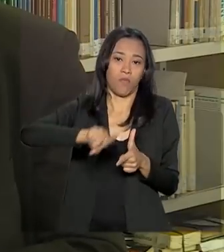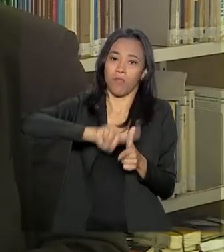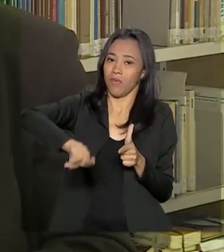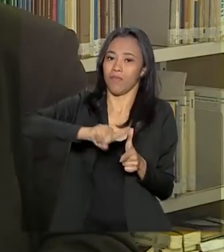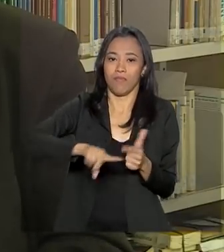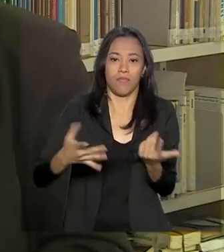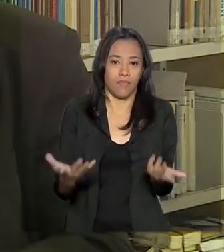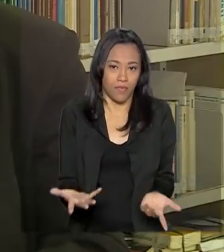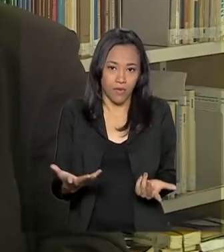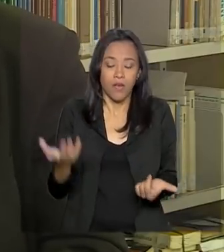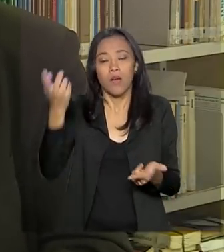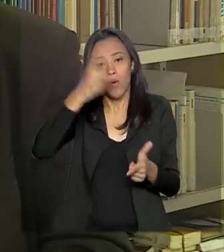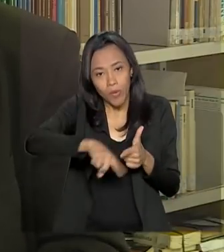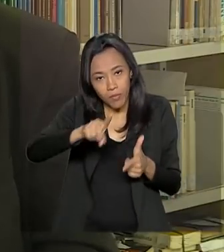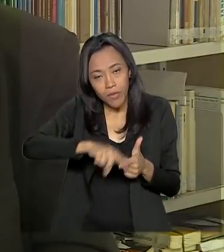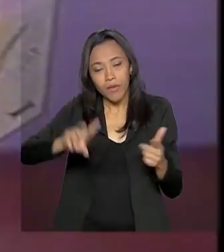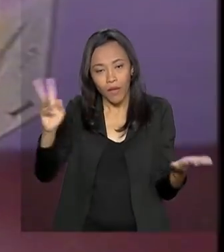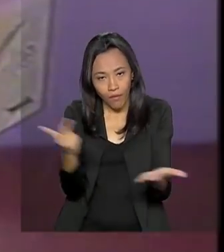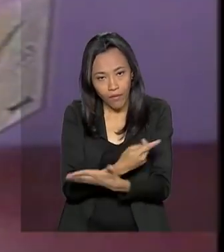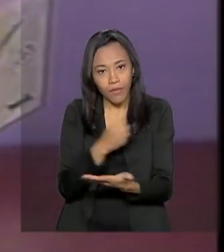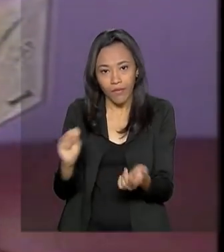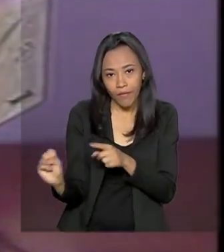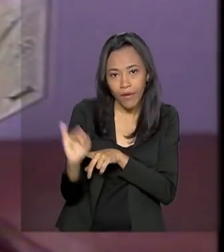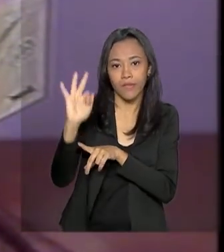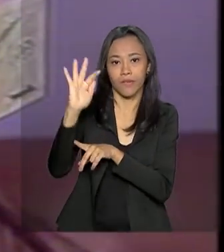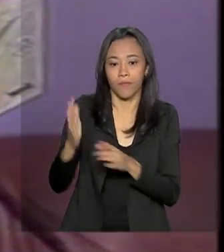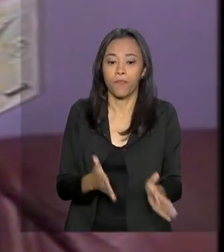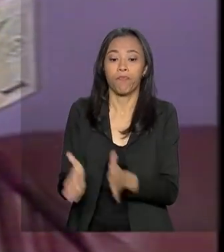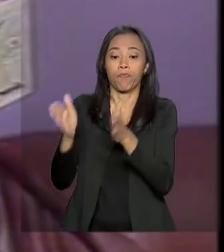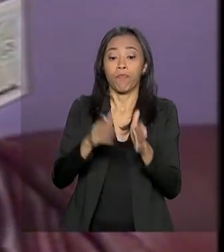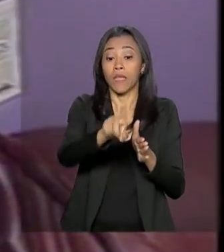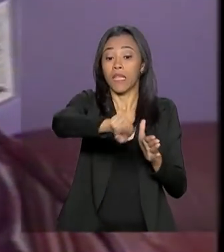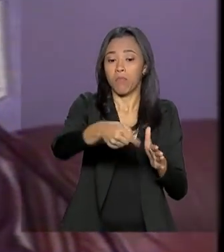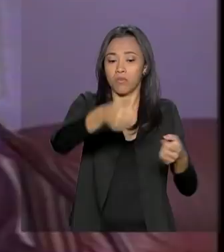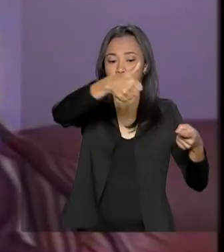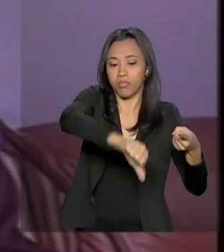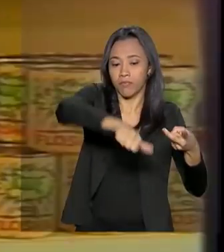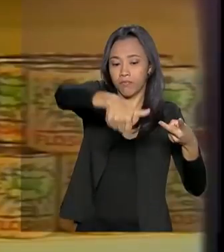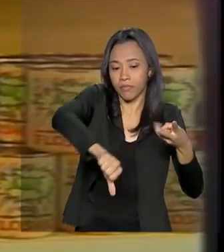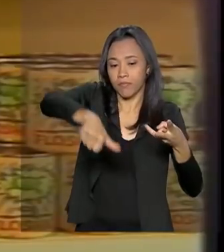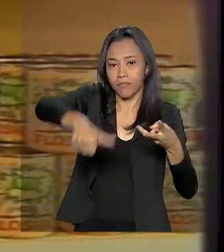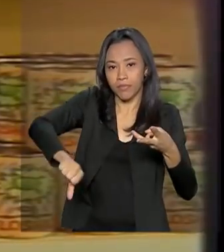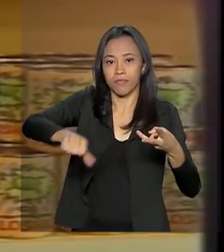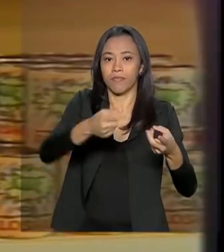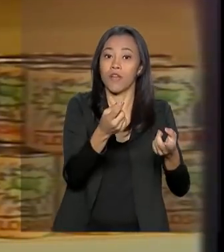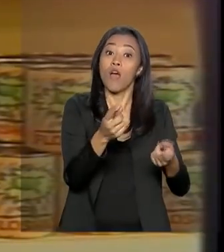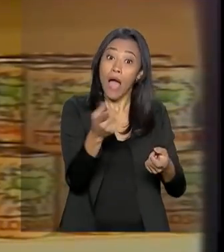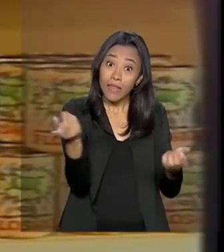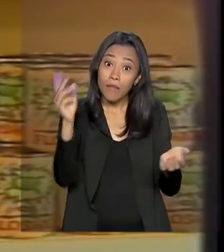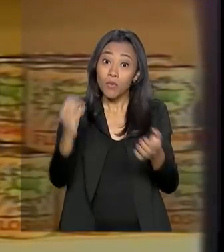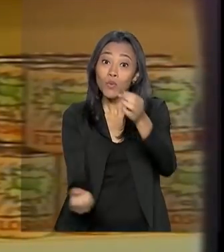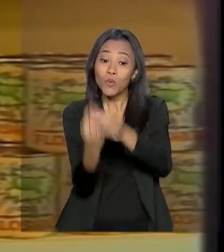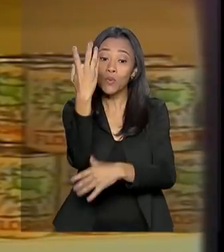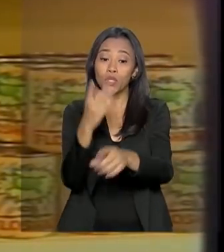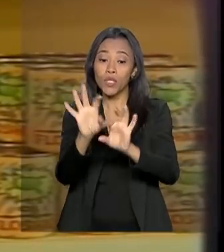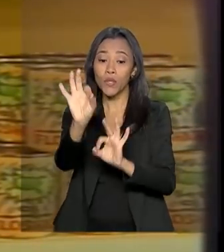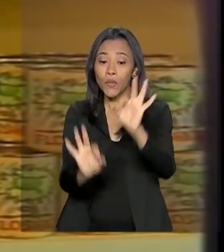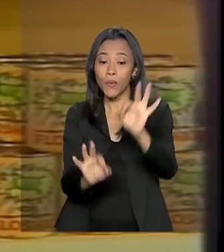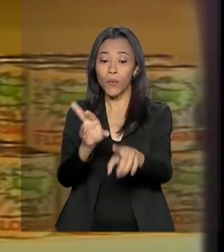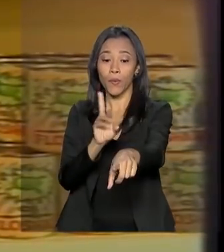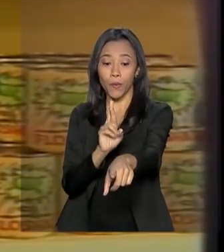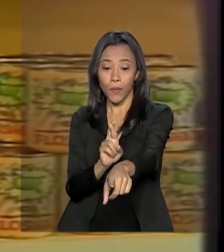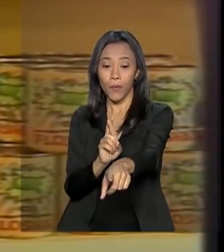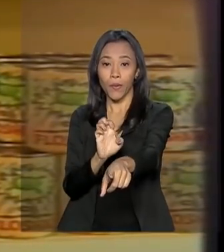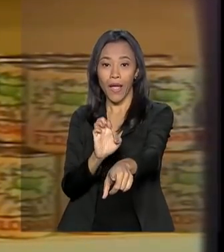raiz das causas da inflação. Depois de planos econômicos fracassados, veio o Plano Real em 1994,